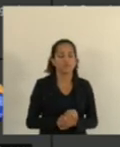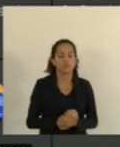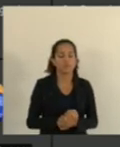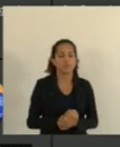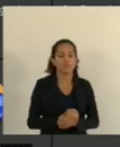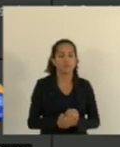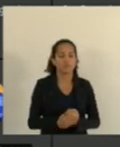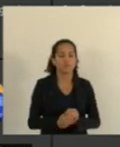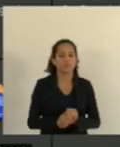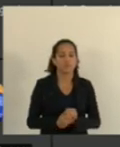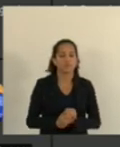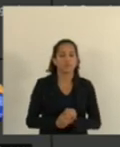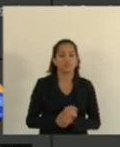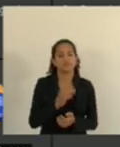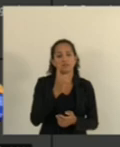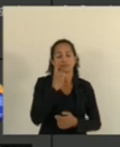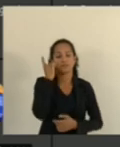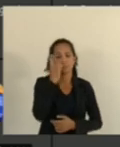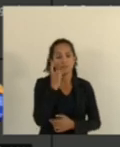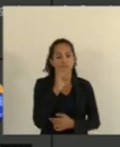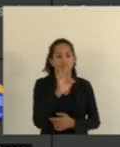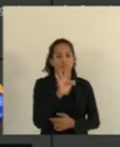Deputado Doutor Rafael Favato